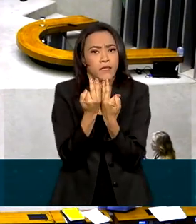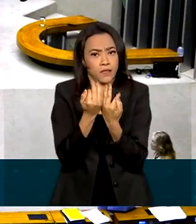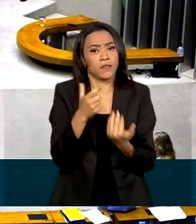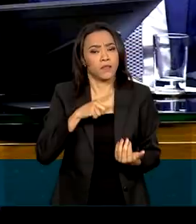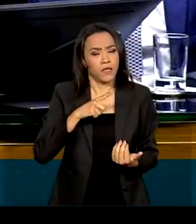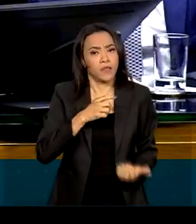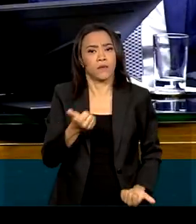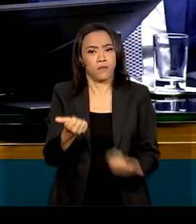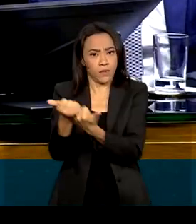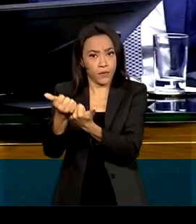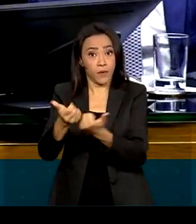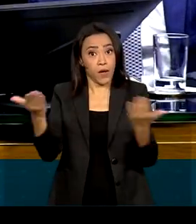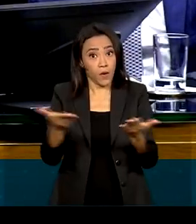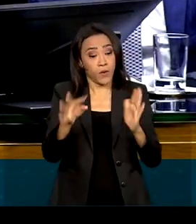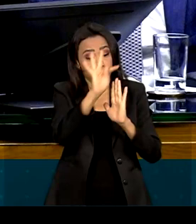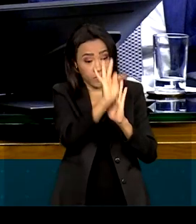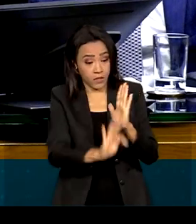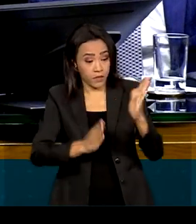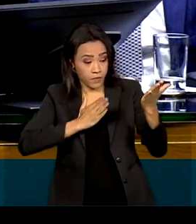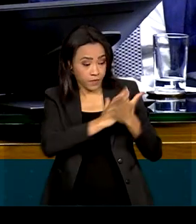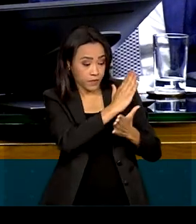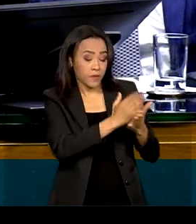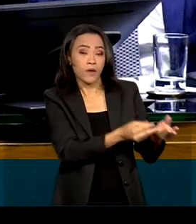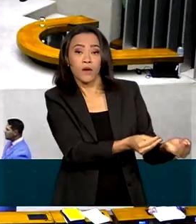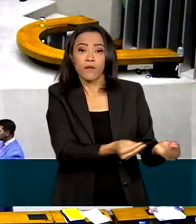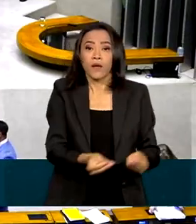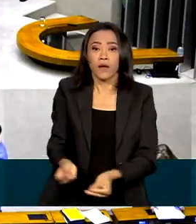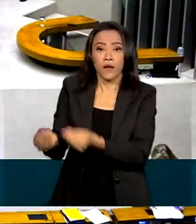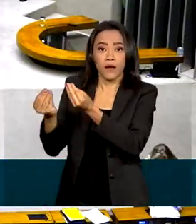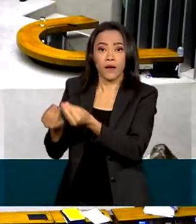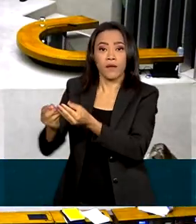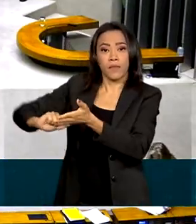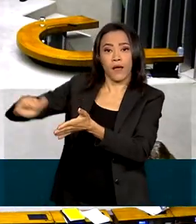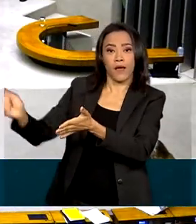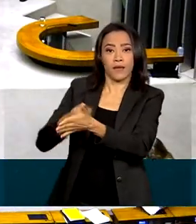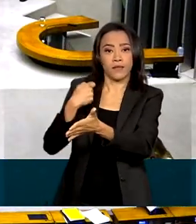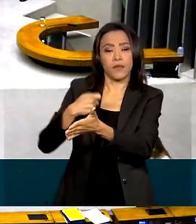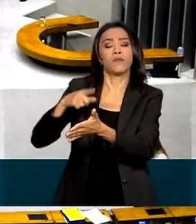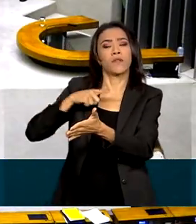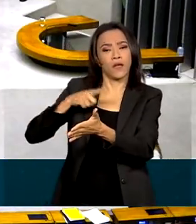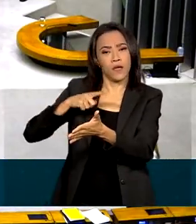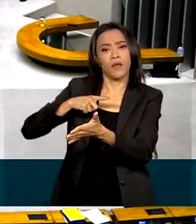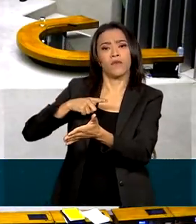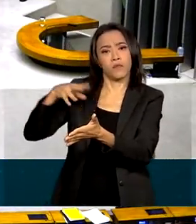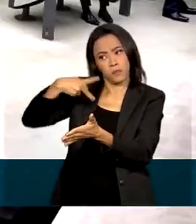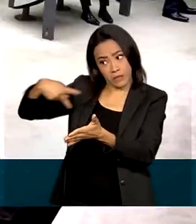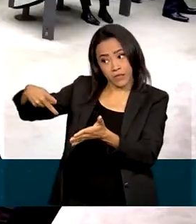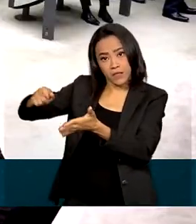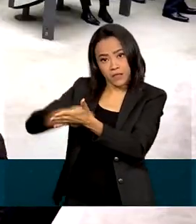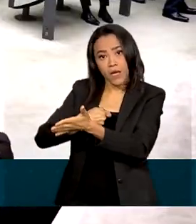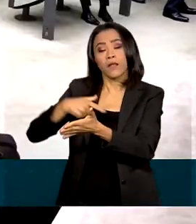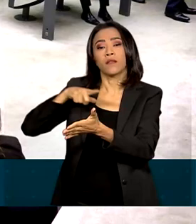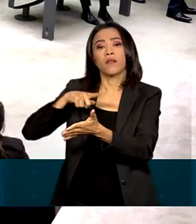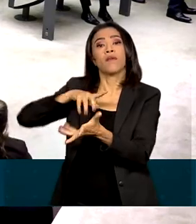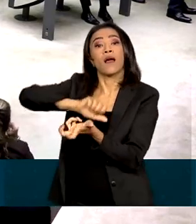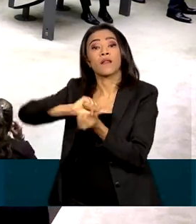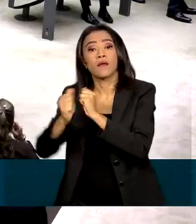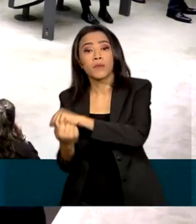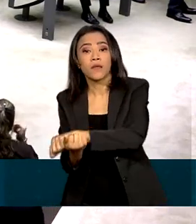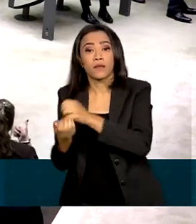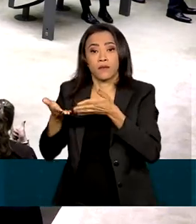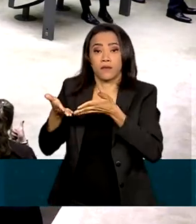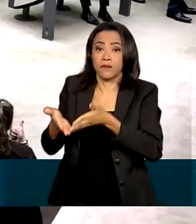aprovado, que segue agora para a sanção presidencial, sofreu adaptações necessárias na Comissão Missa de